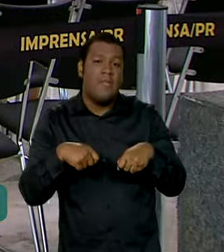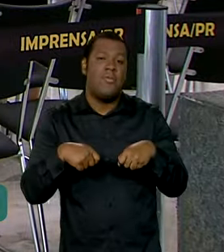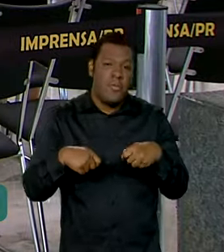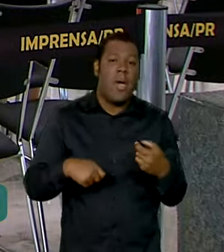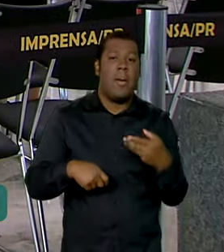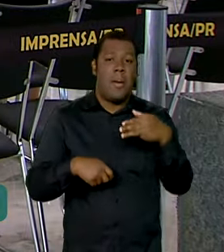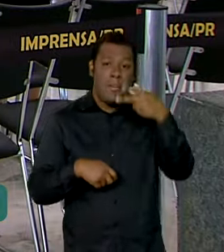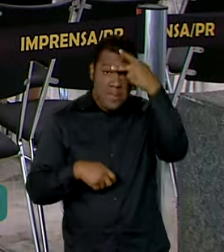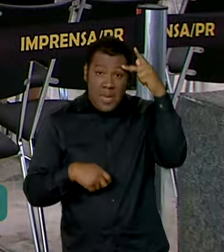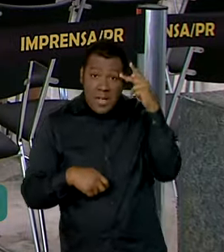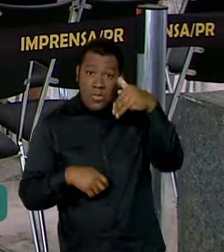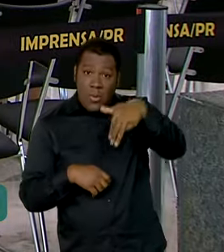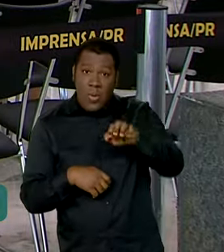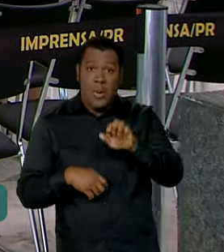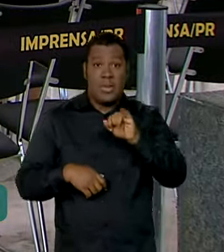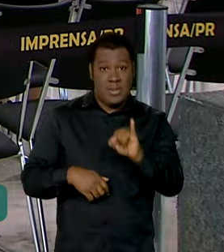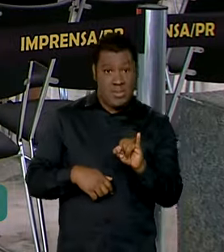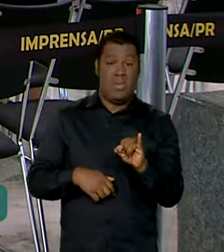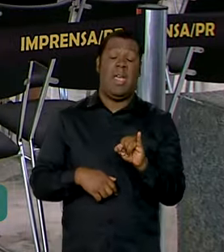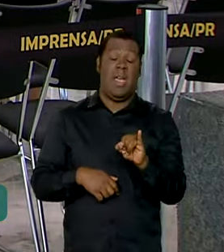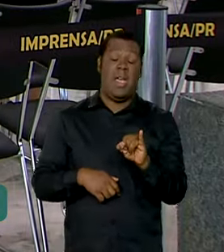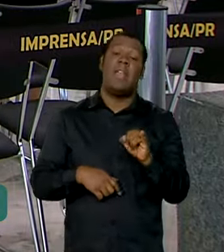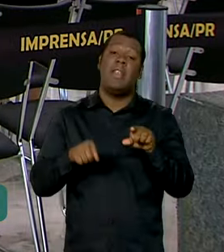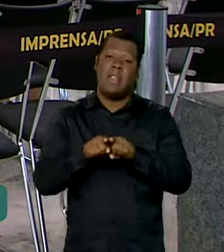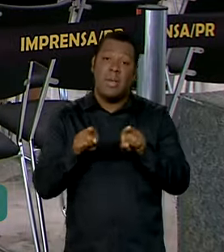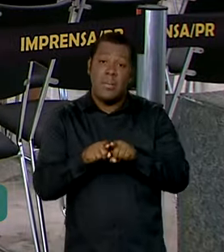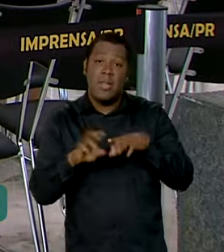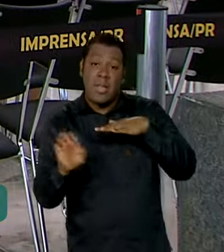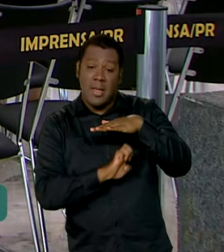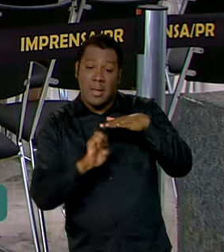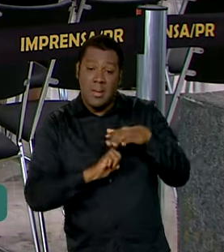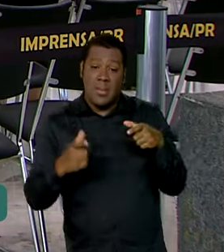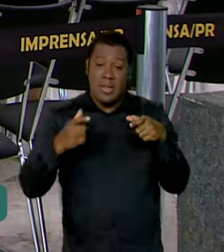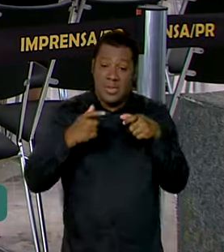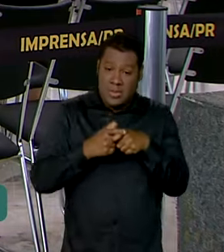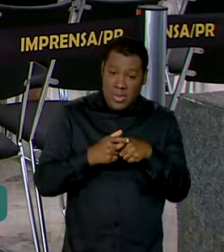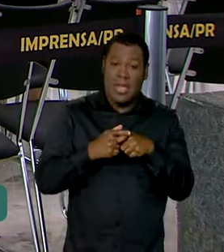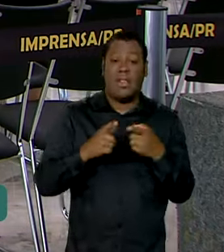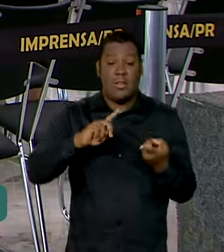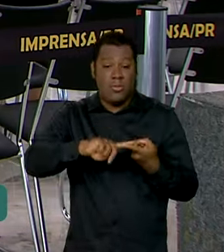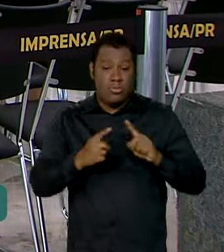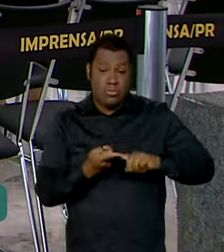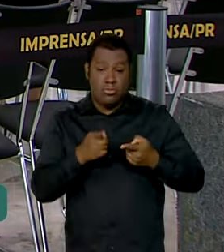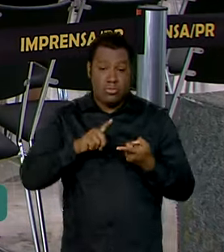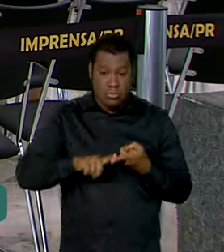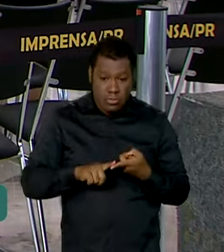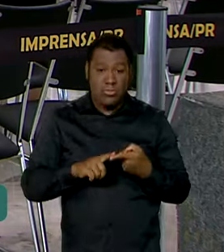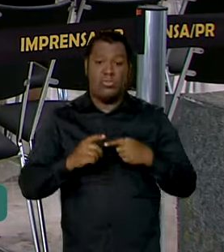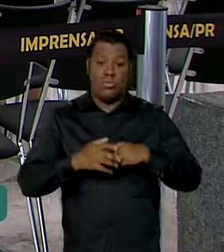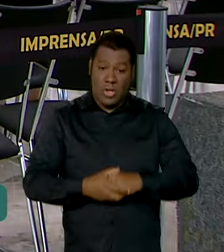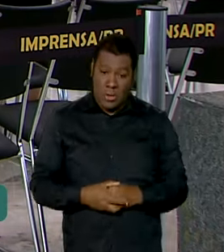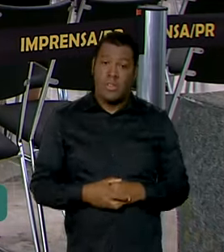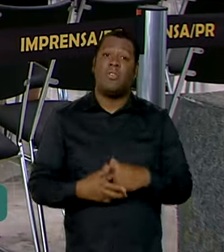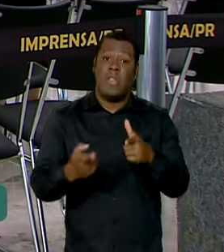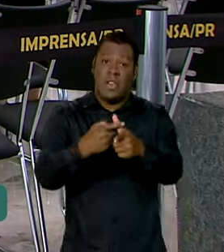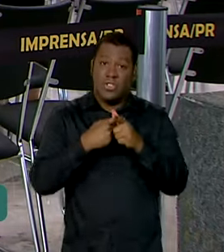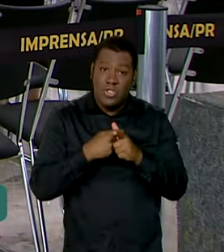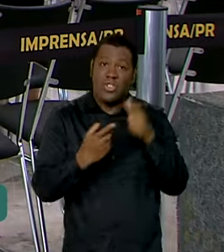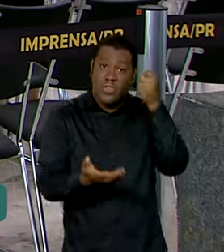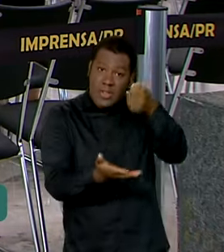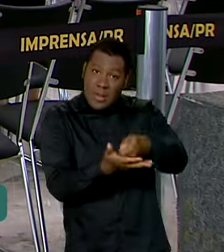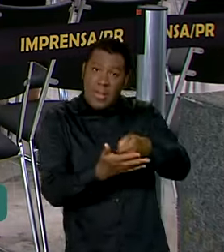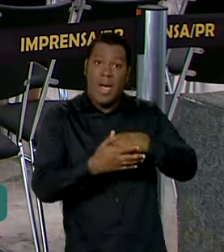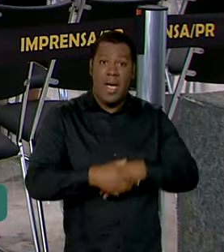que faturam até 4,8 milhões de reais por ano. Elas vão poder quitar os débitos com melhores condições,